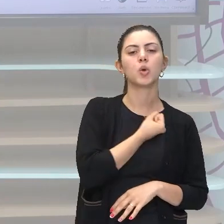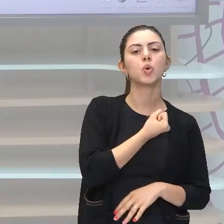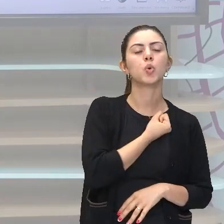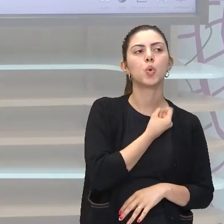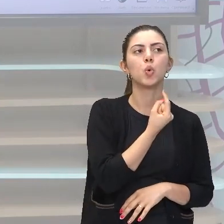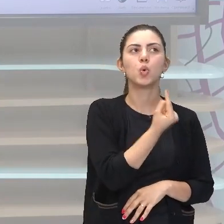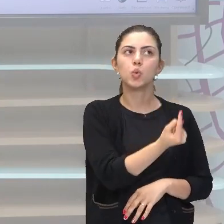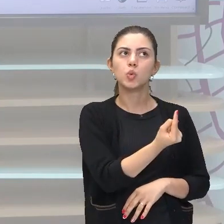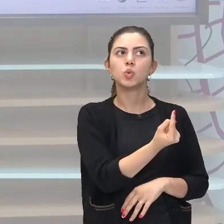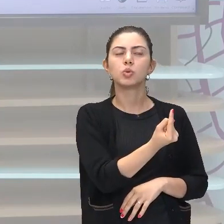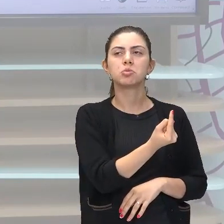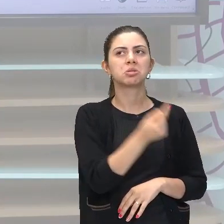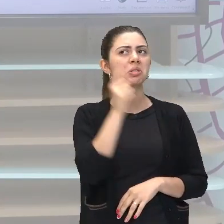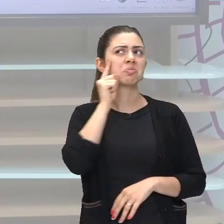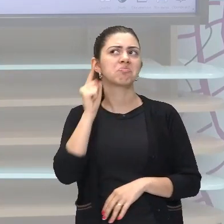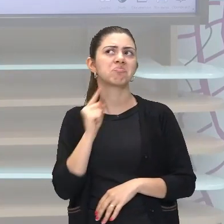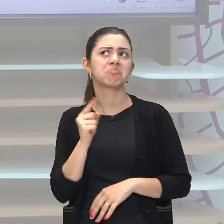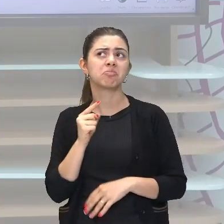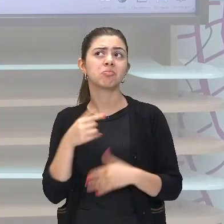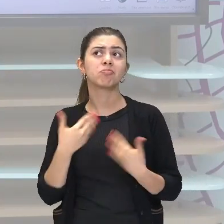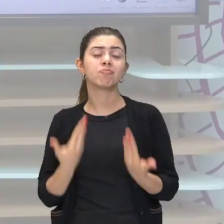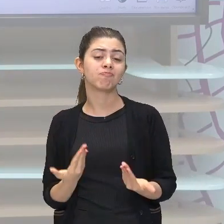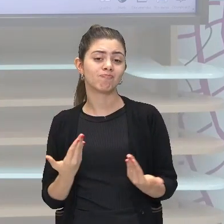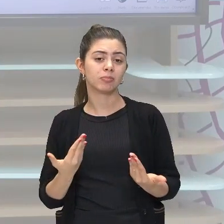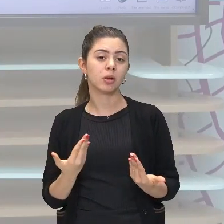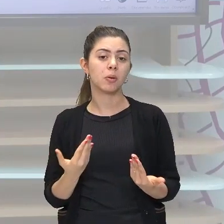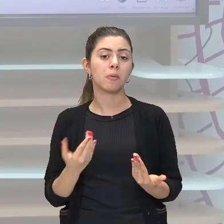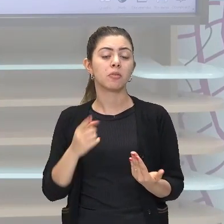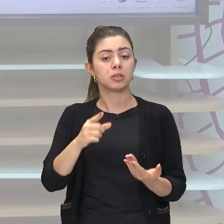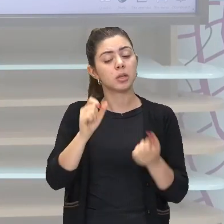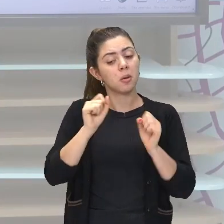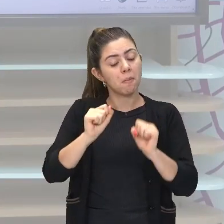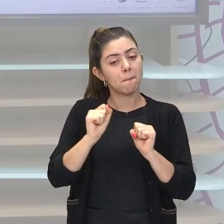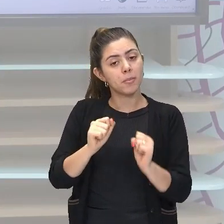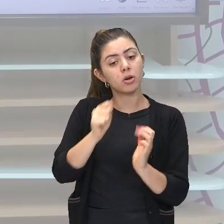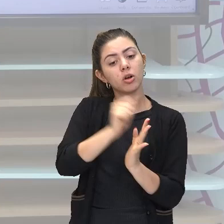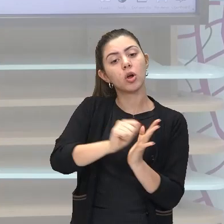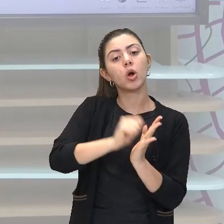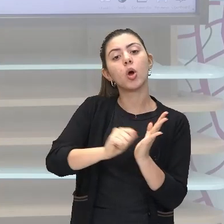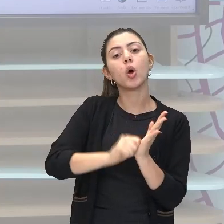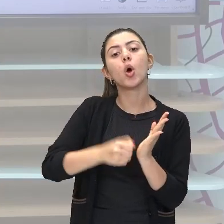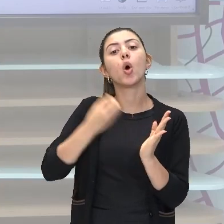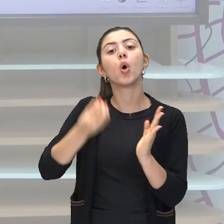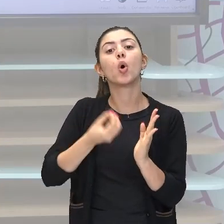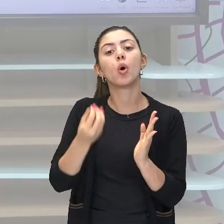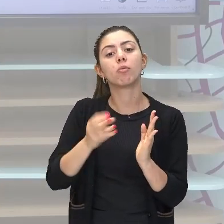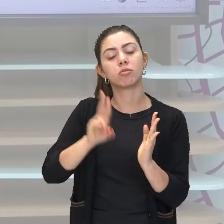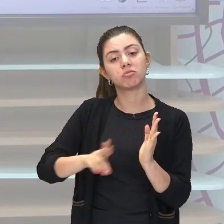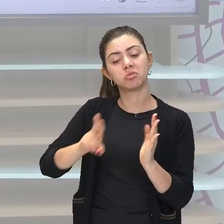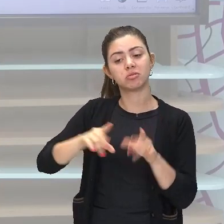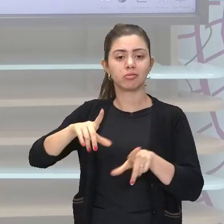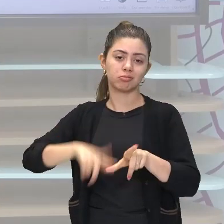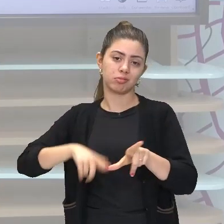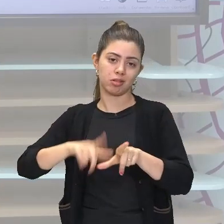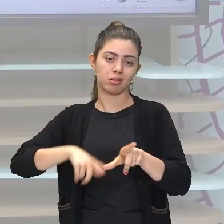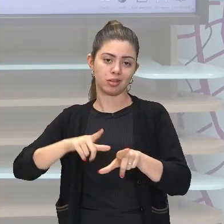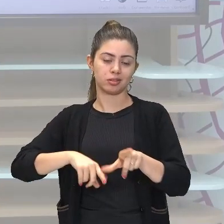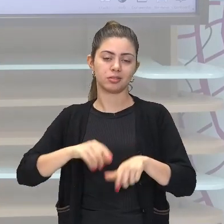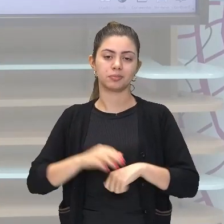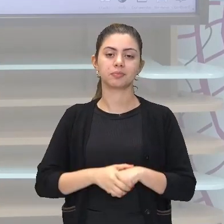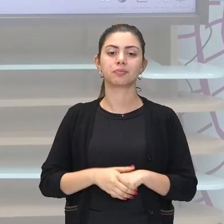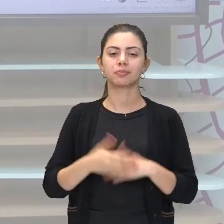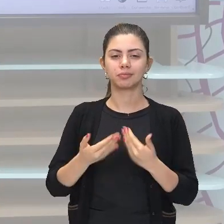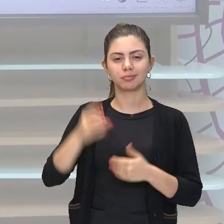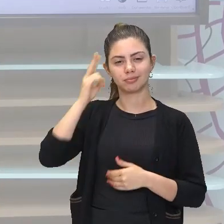sabe que número é esse, você pode escrever esse número através da variável. Certo? Como eu falei